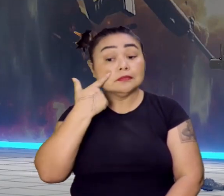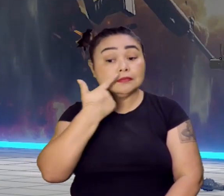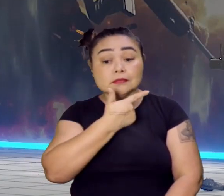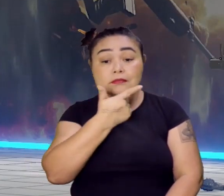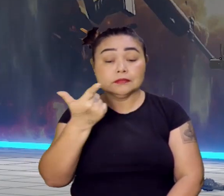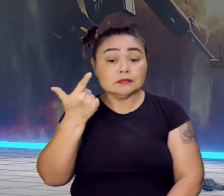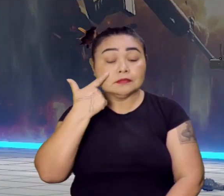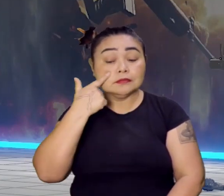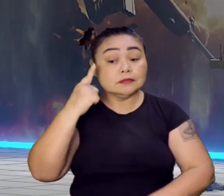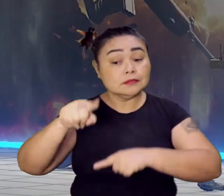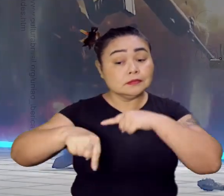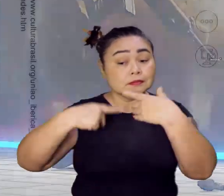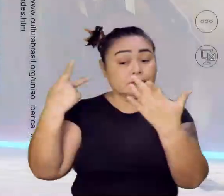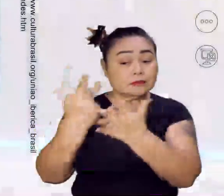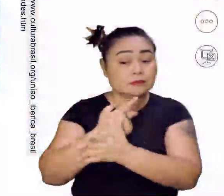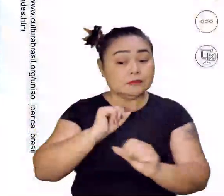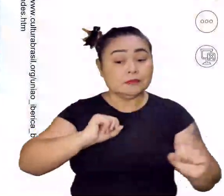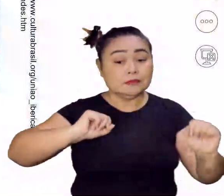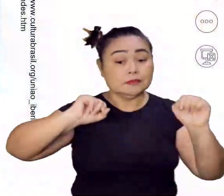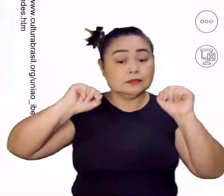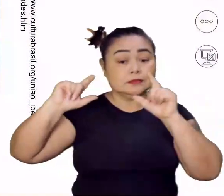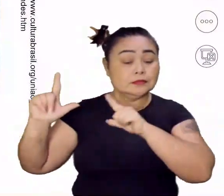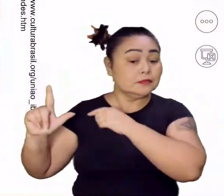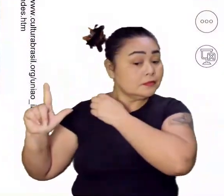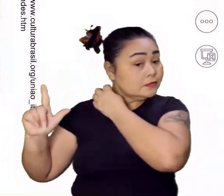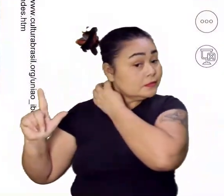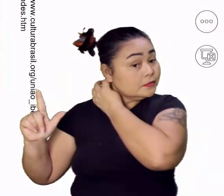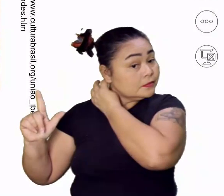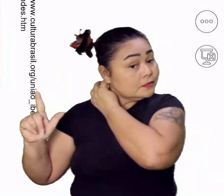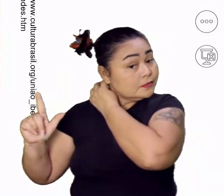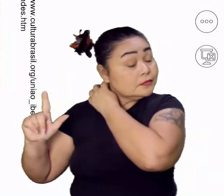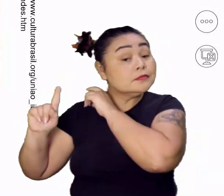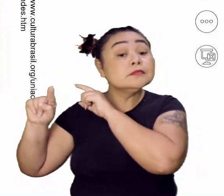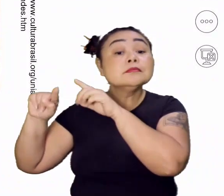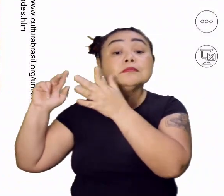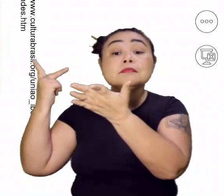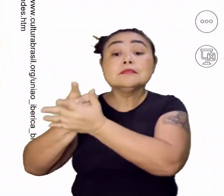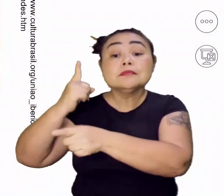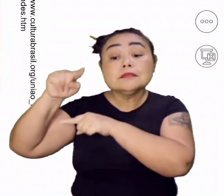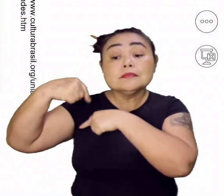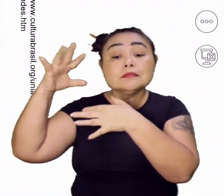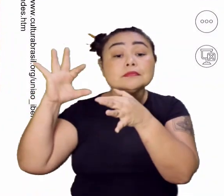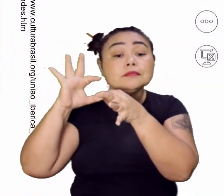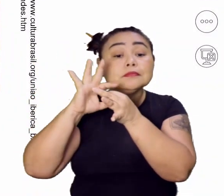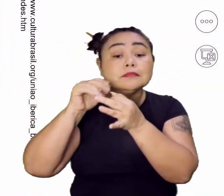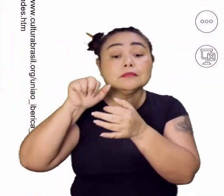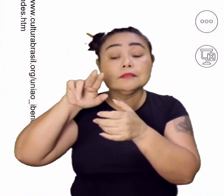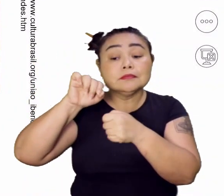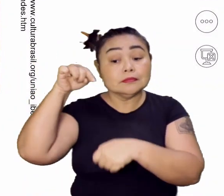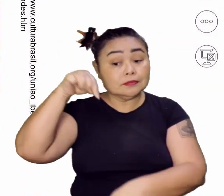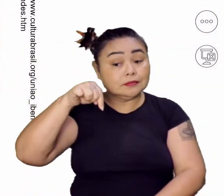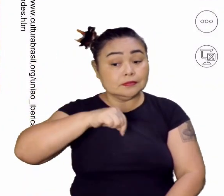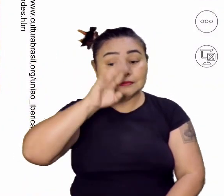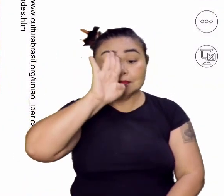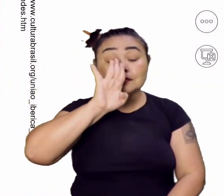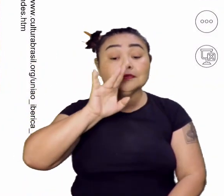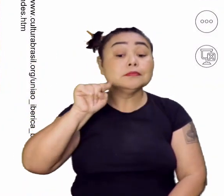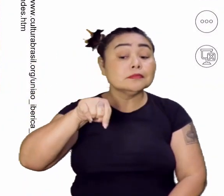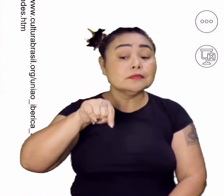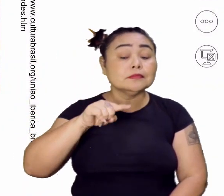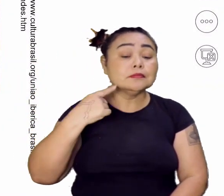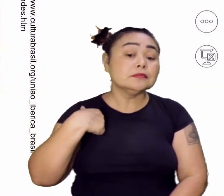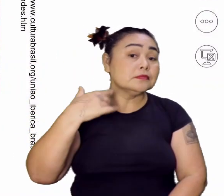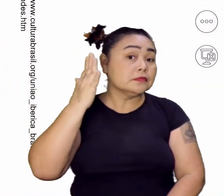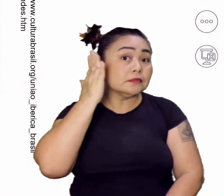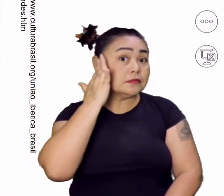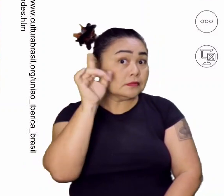Quais são essas consequências? Na tela para vocês, quais as consequências da União Ibérica para o Brasil? Só para vocês terem uma